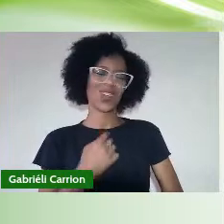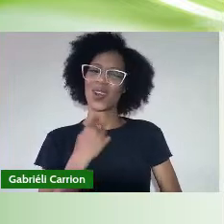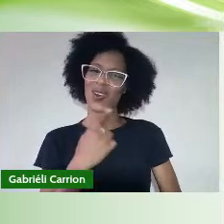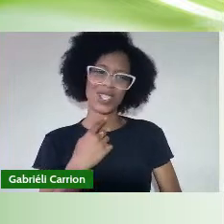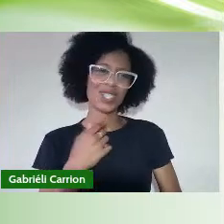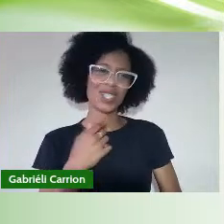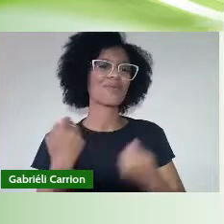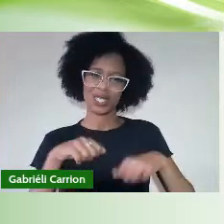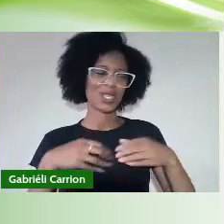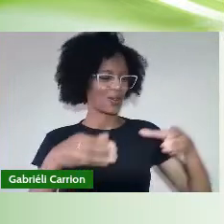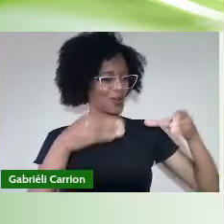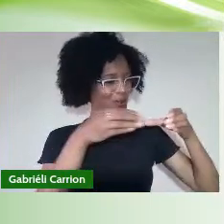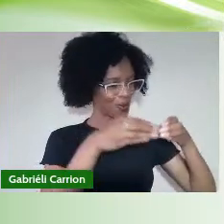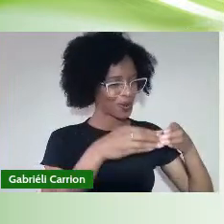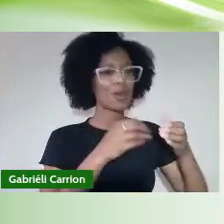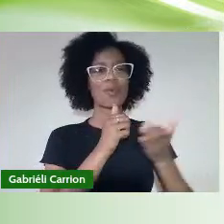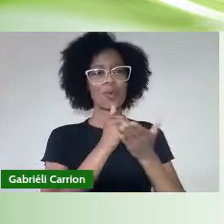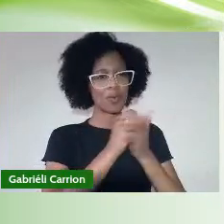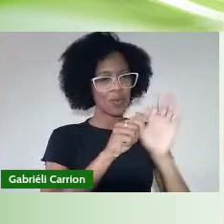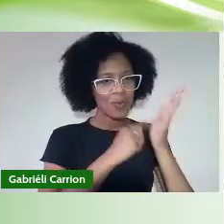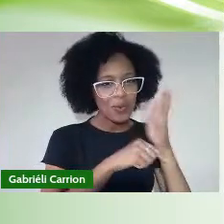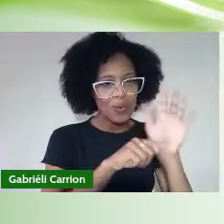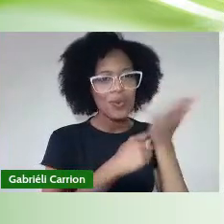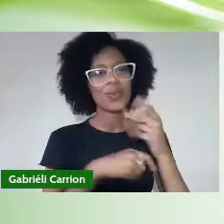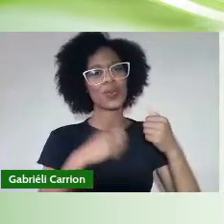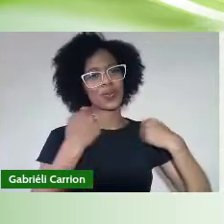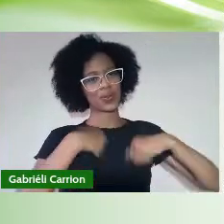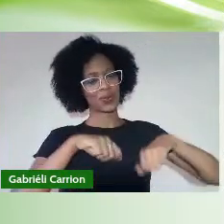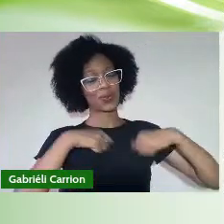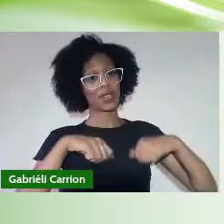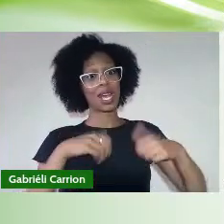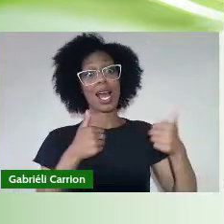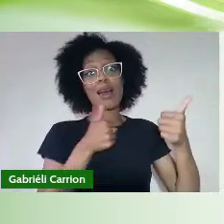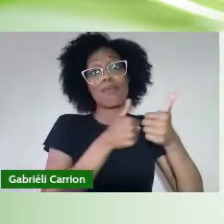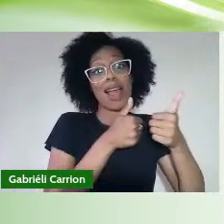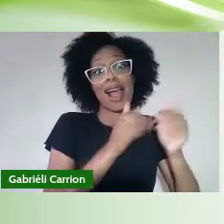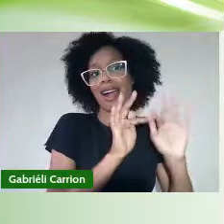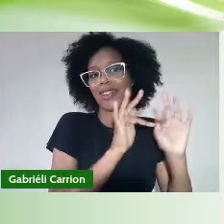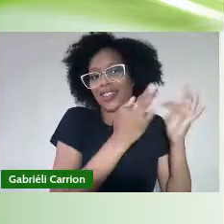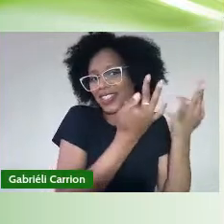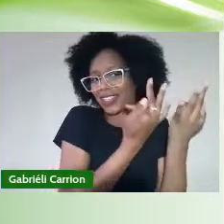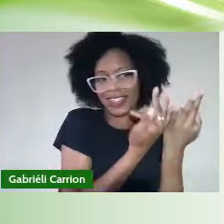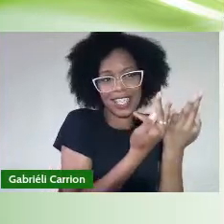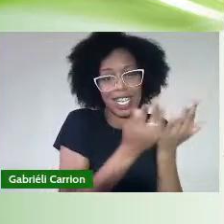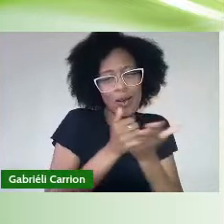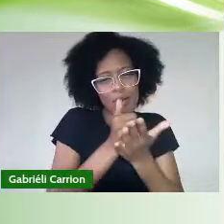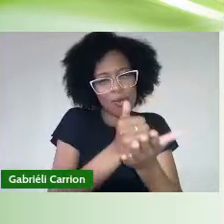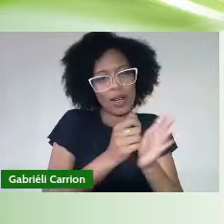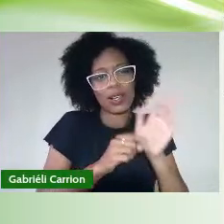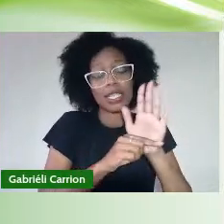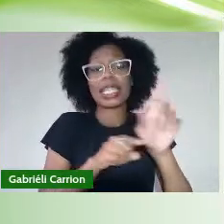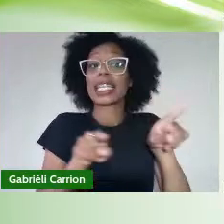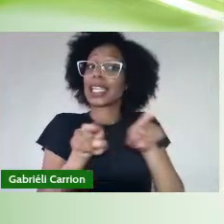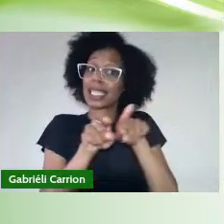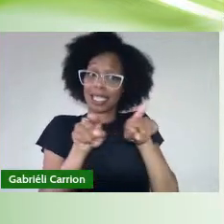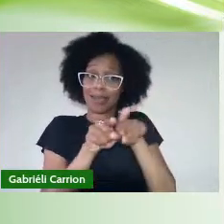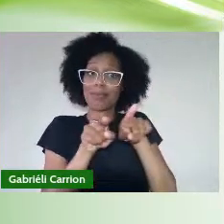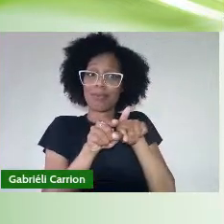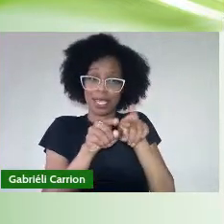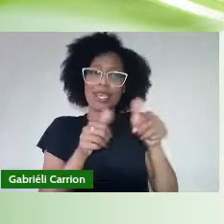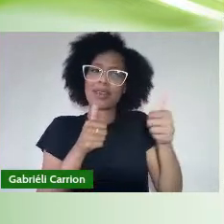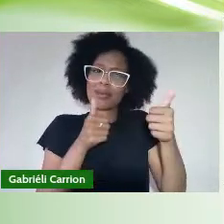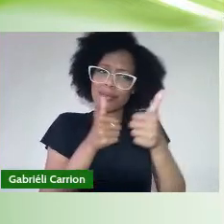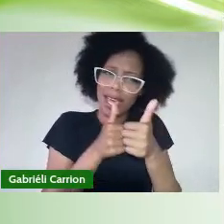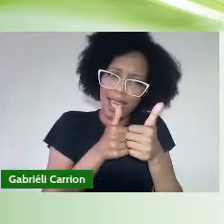Mais próximo que a família E um pouco próximo, mas não tão